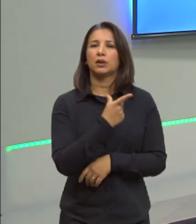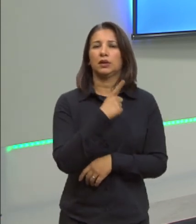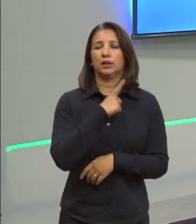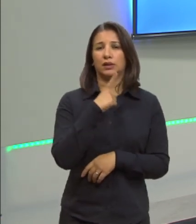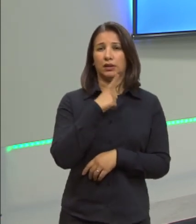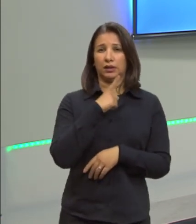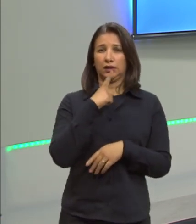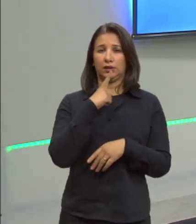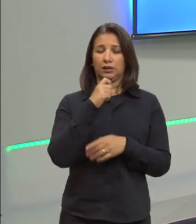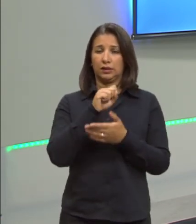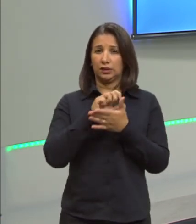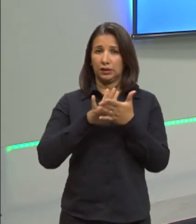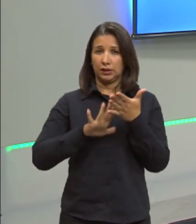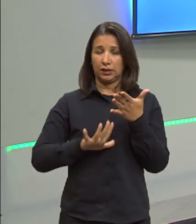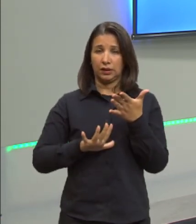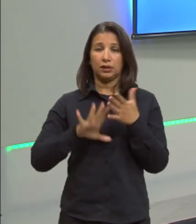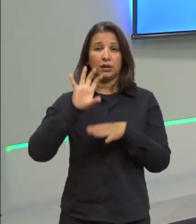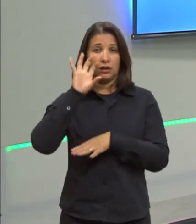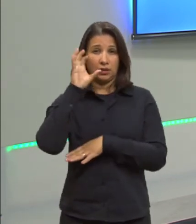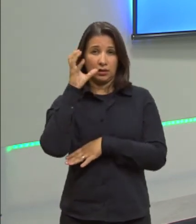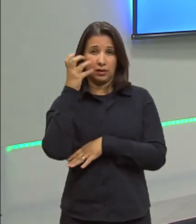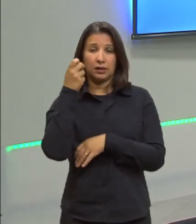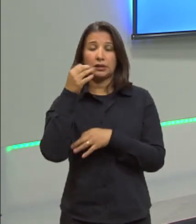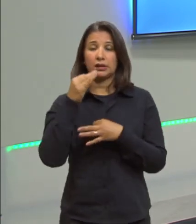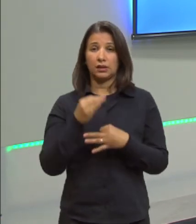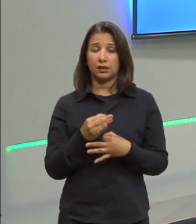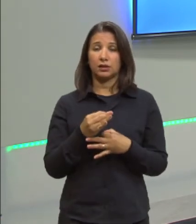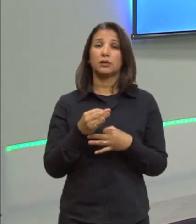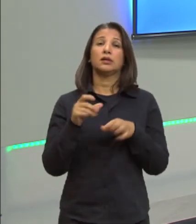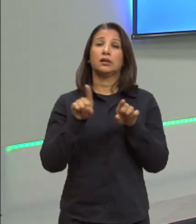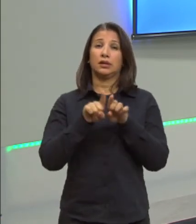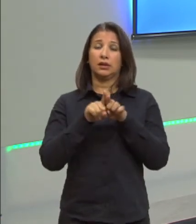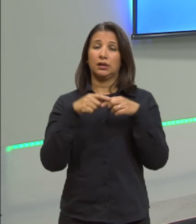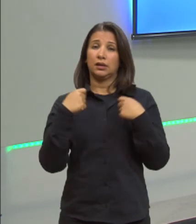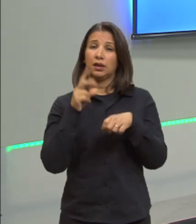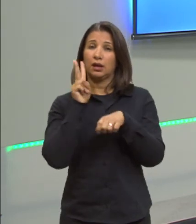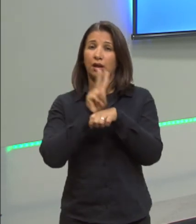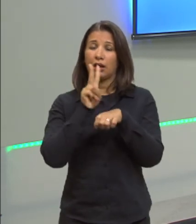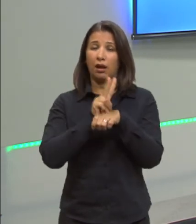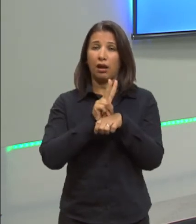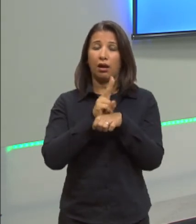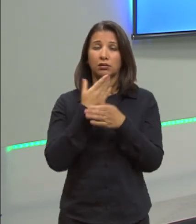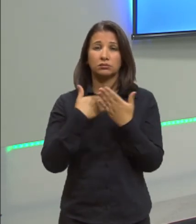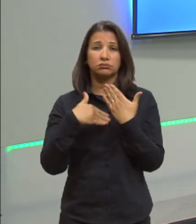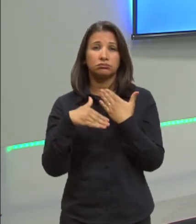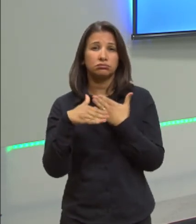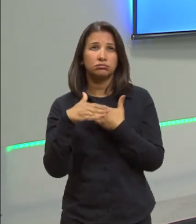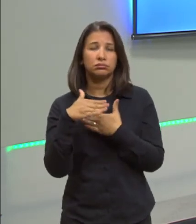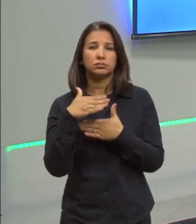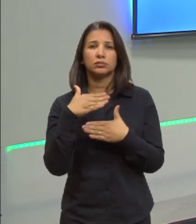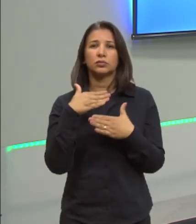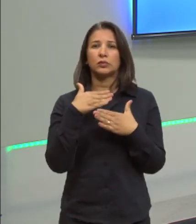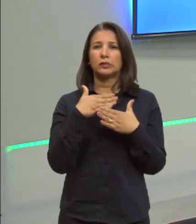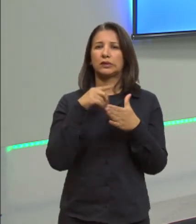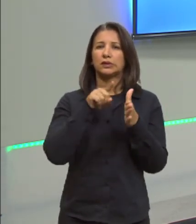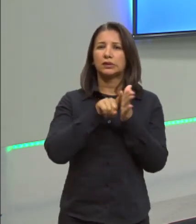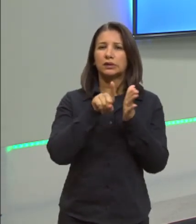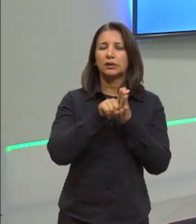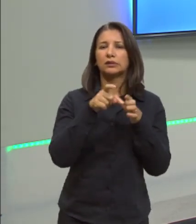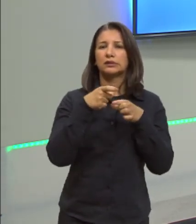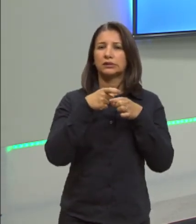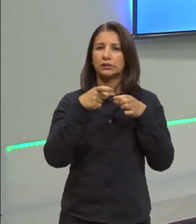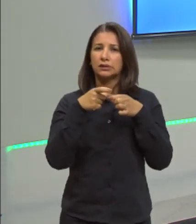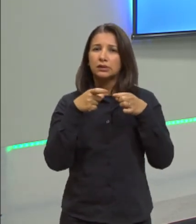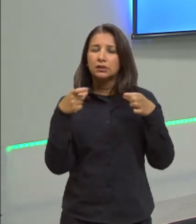exercícios para resolver, certo? Nós temos também que cuidar que toda a questão de dilatação